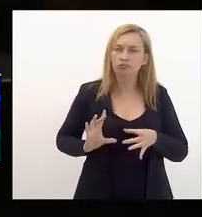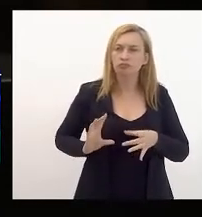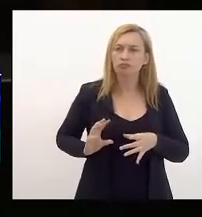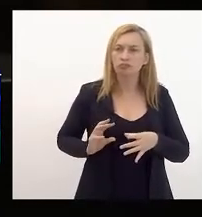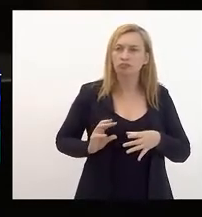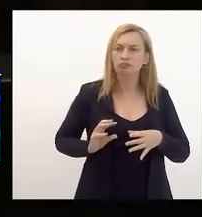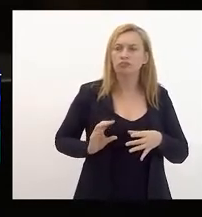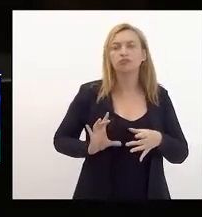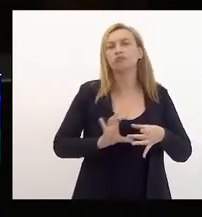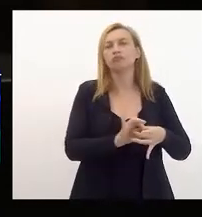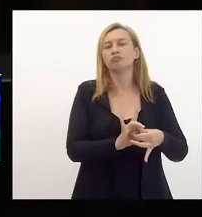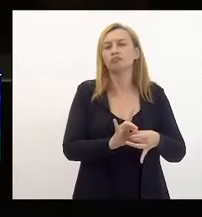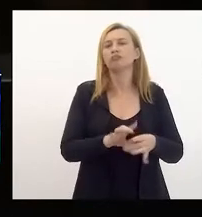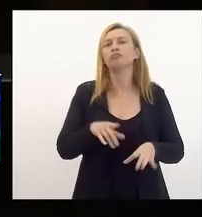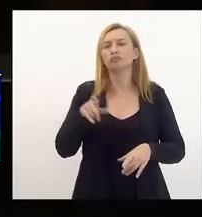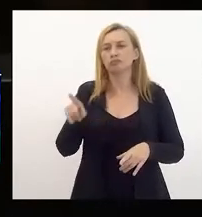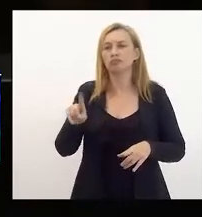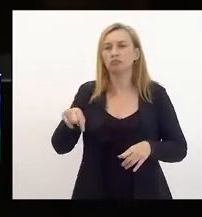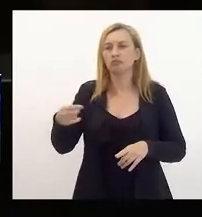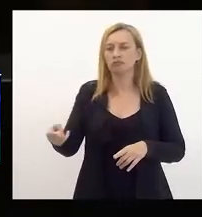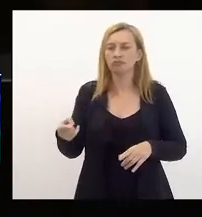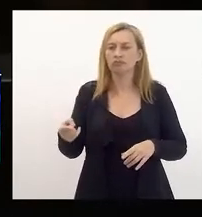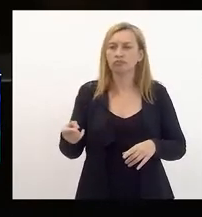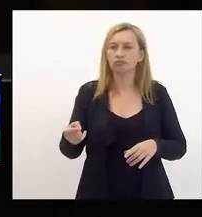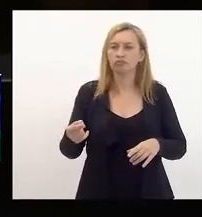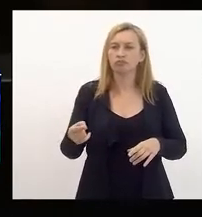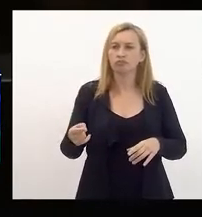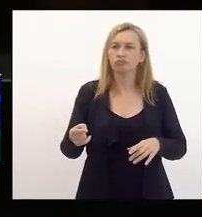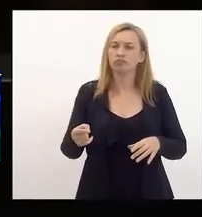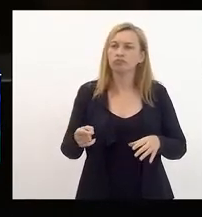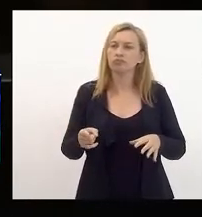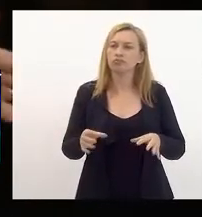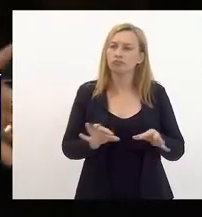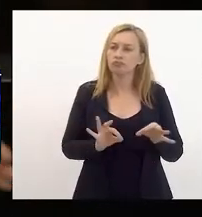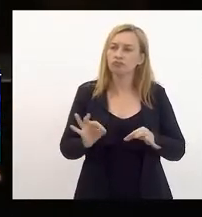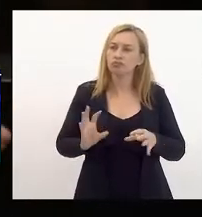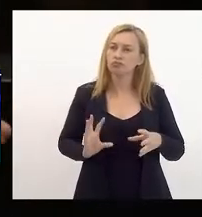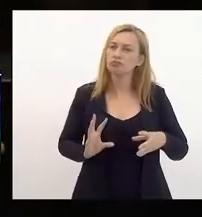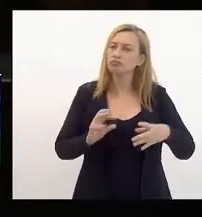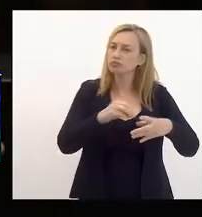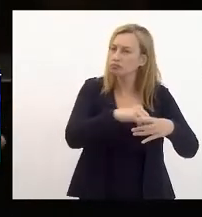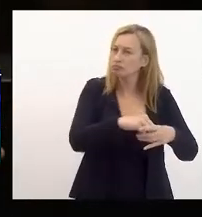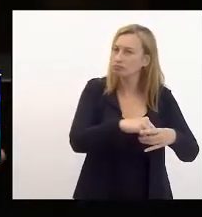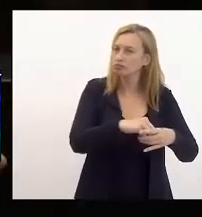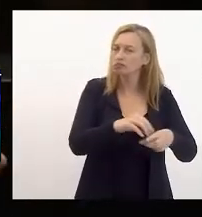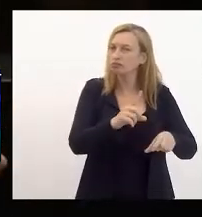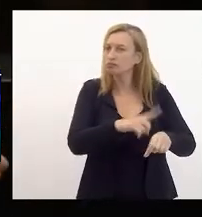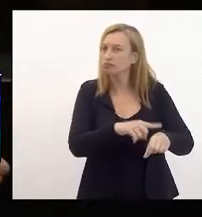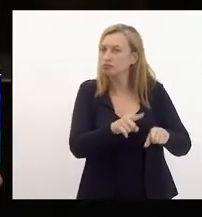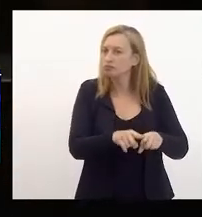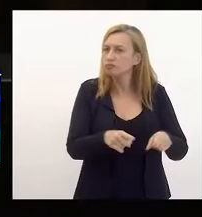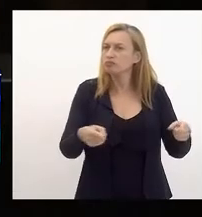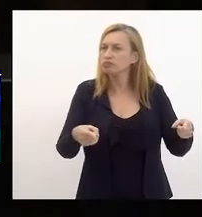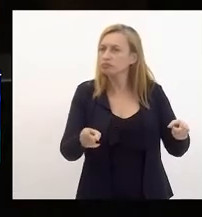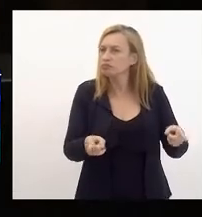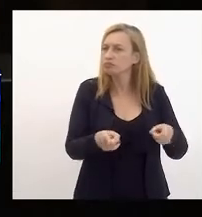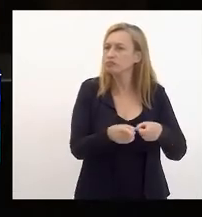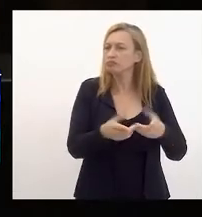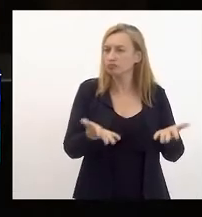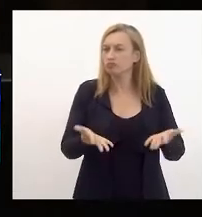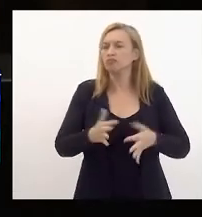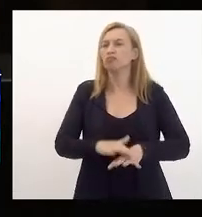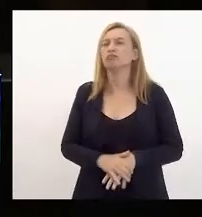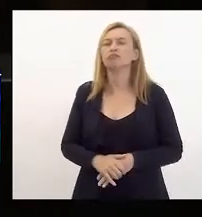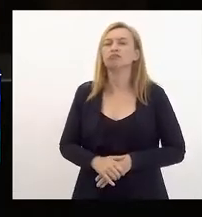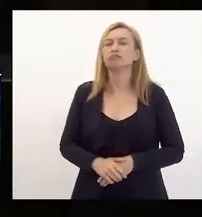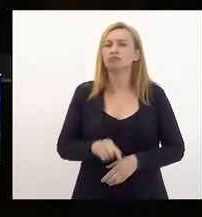prazo, aquelas que deverão ser implementadas a médio prazo e aquelas que deverão ser implementadas a longo prazo. Então,